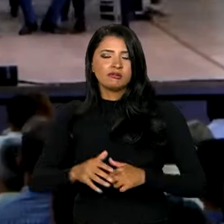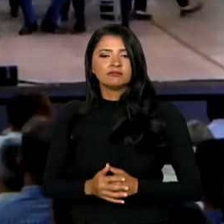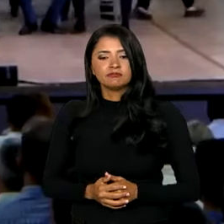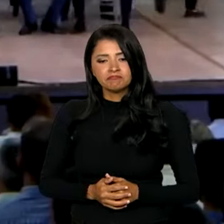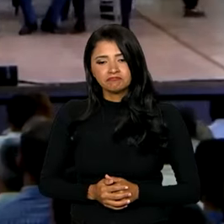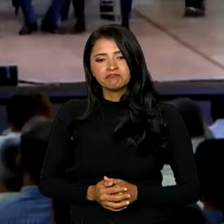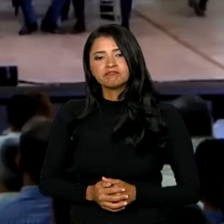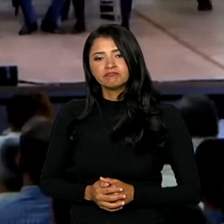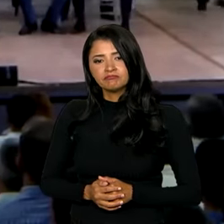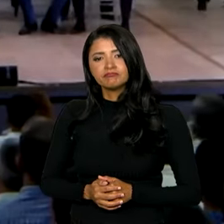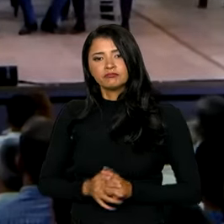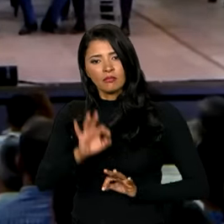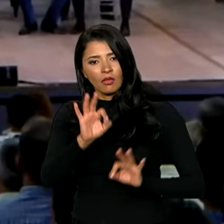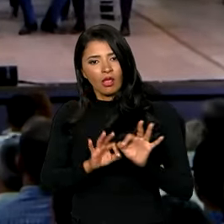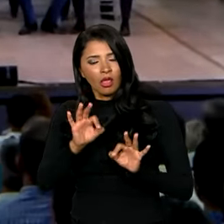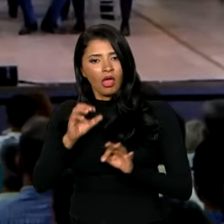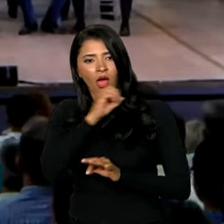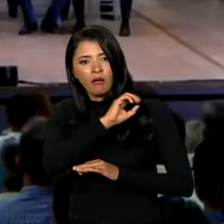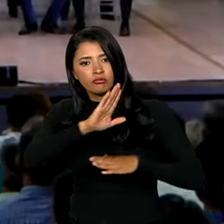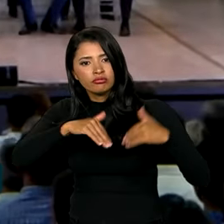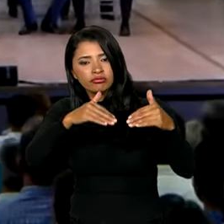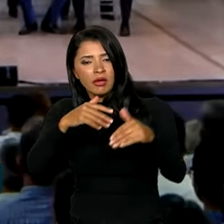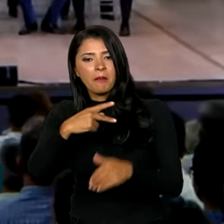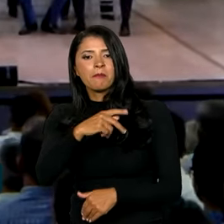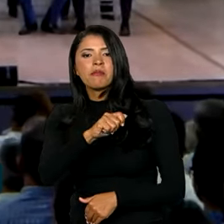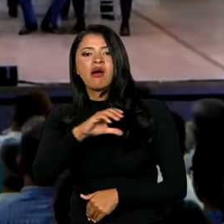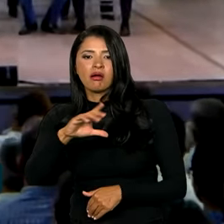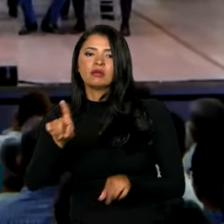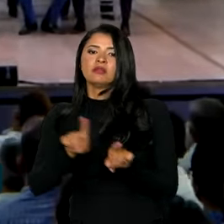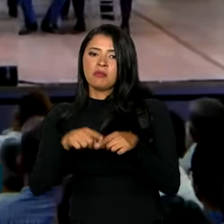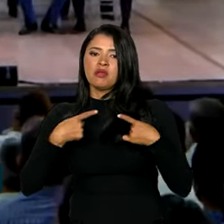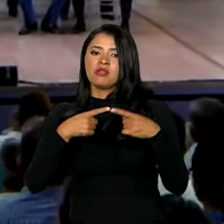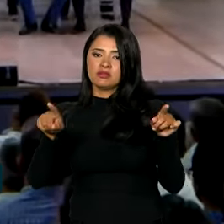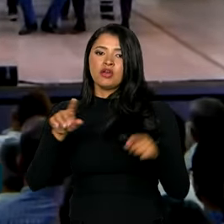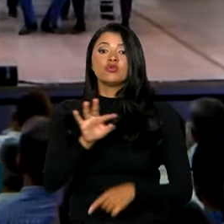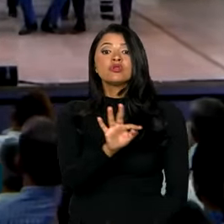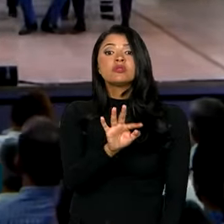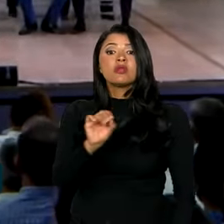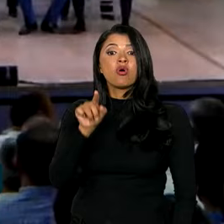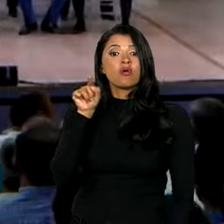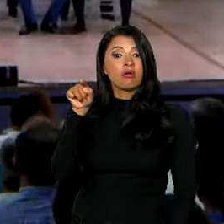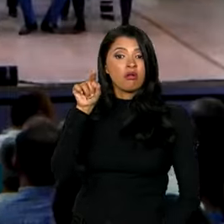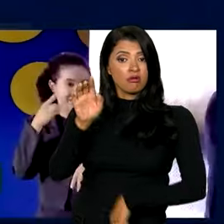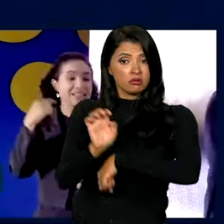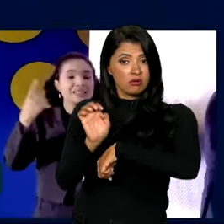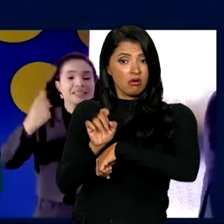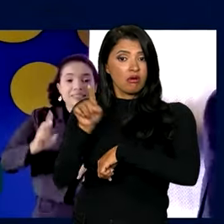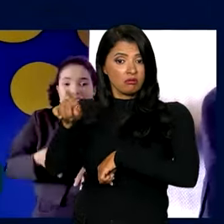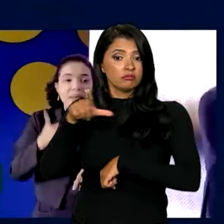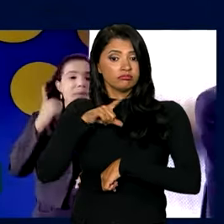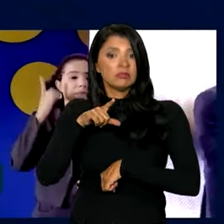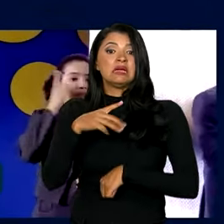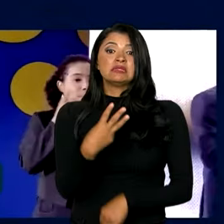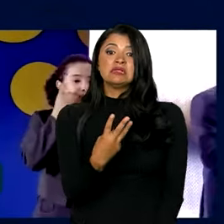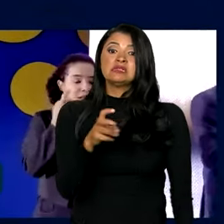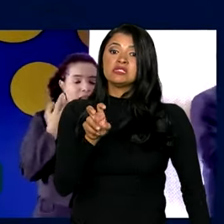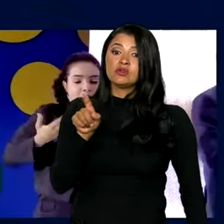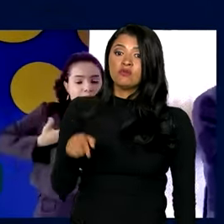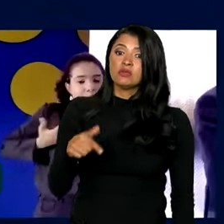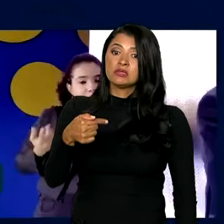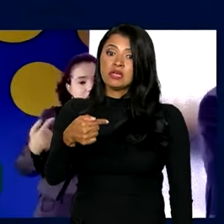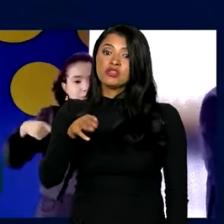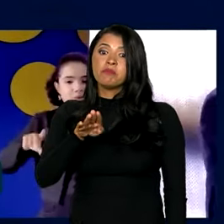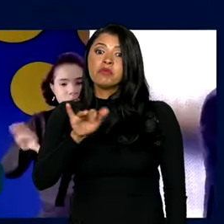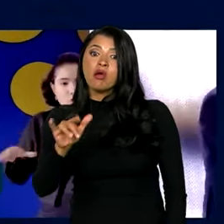O plano de aceleração do crescimento também foi lançado hoje em Tocantins. Lá serão alocados 35,7